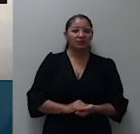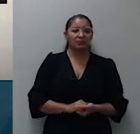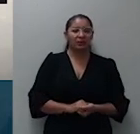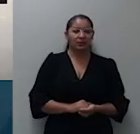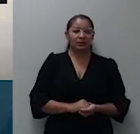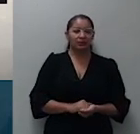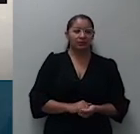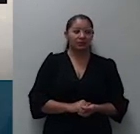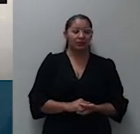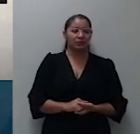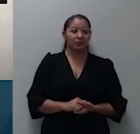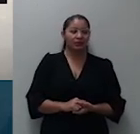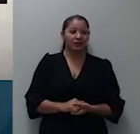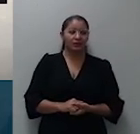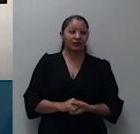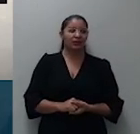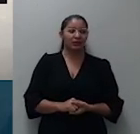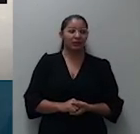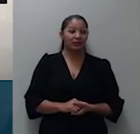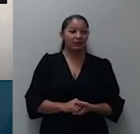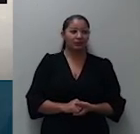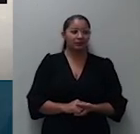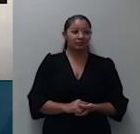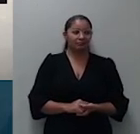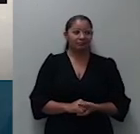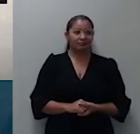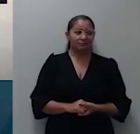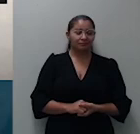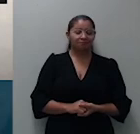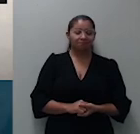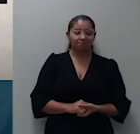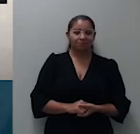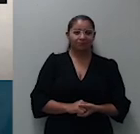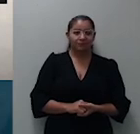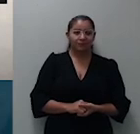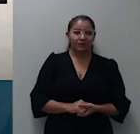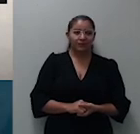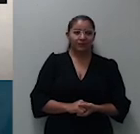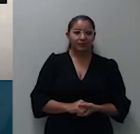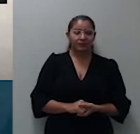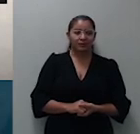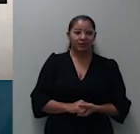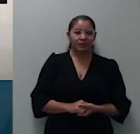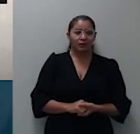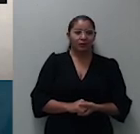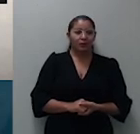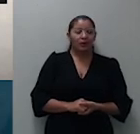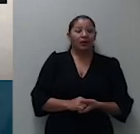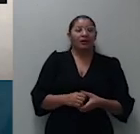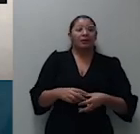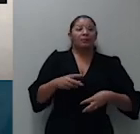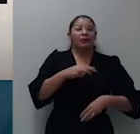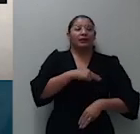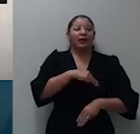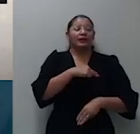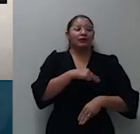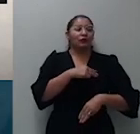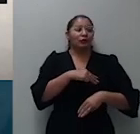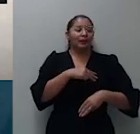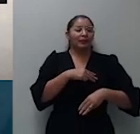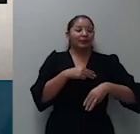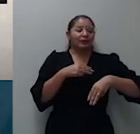voto divergente apresentado pelo ministro Raul Araújo que lavrará o acordo